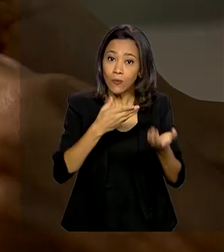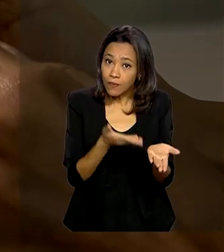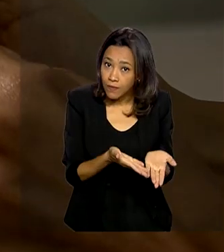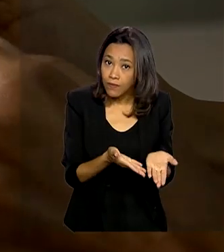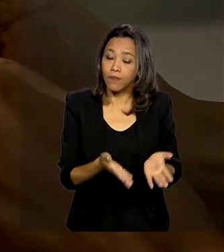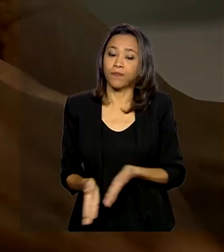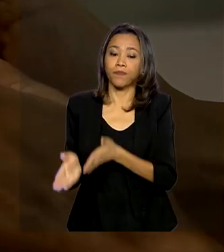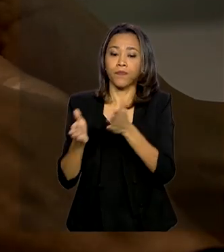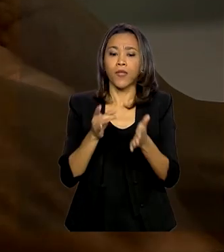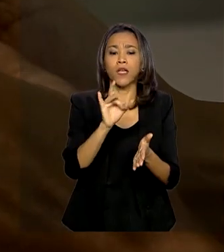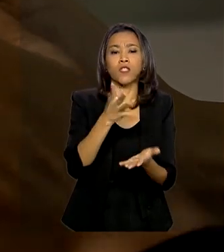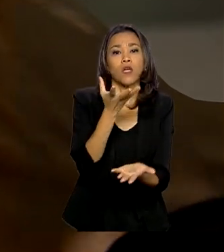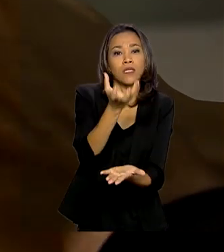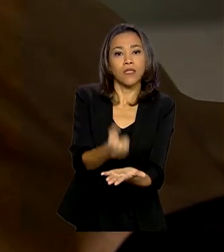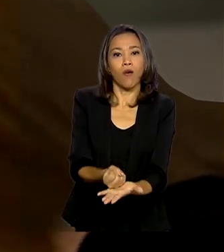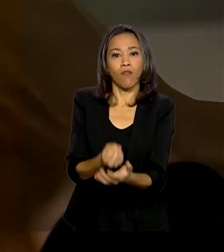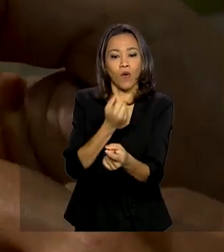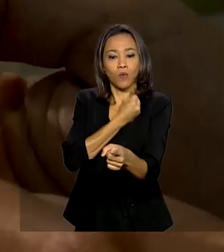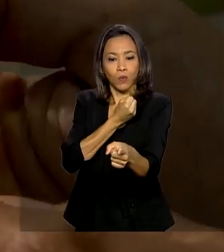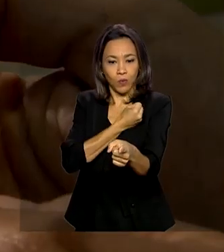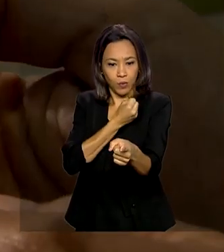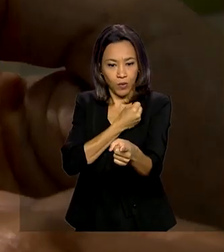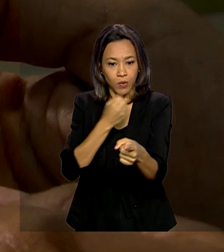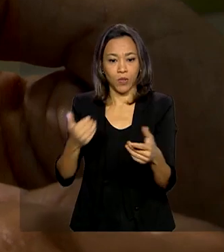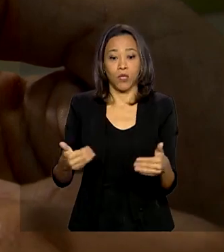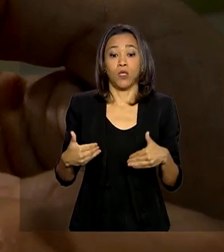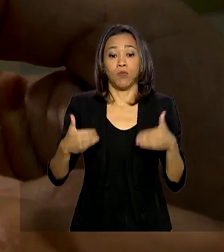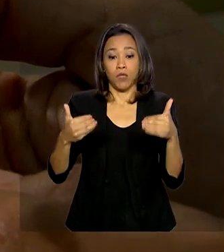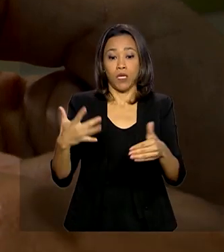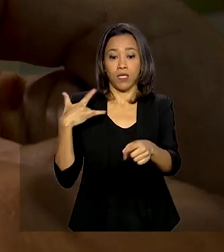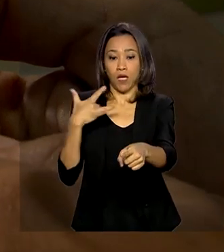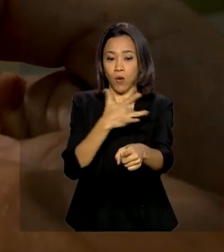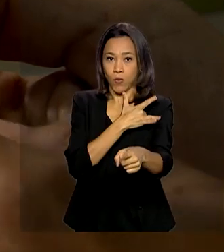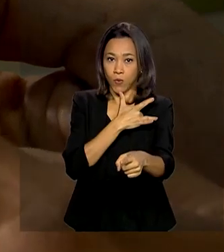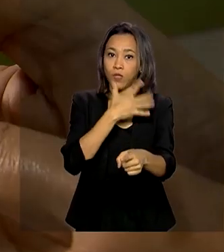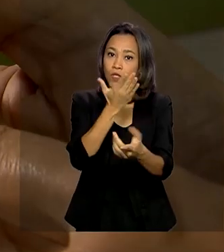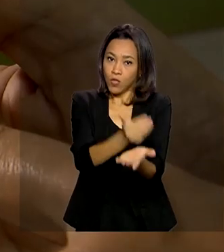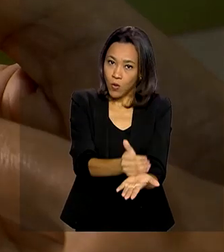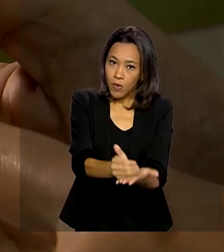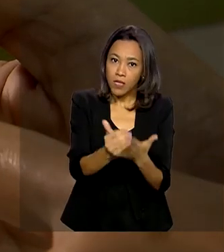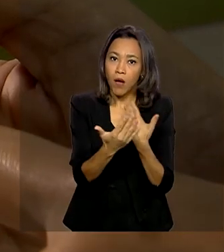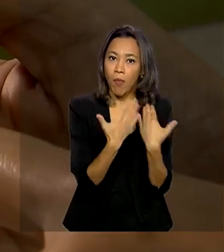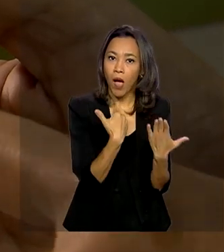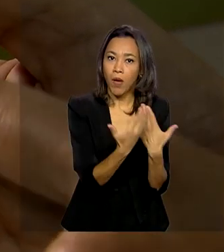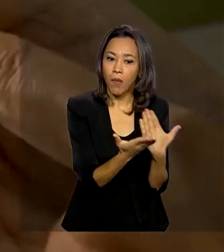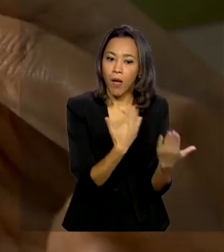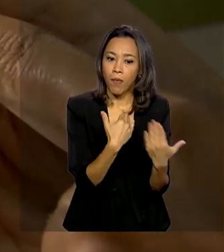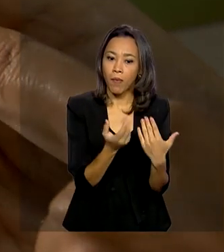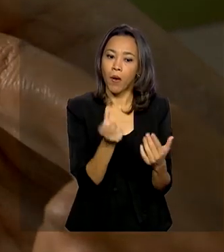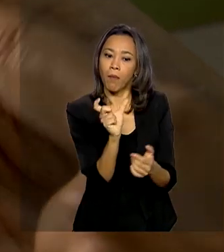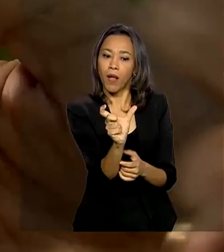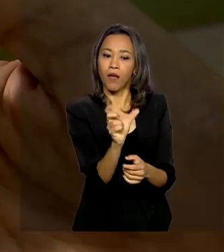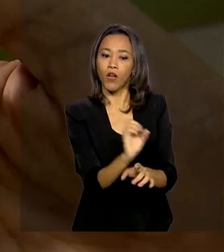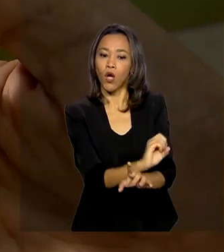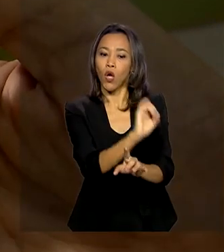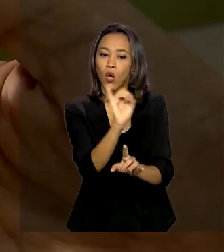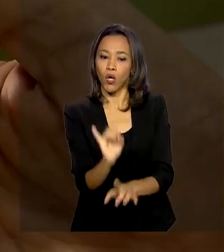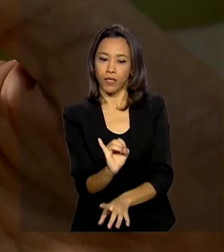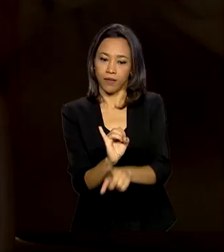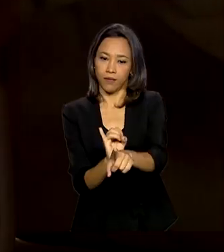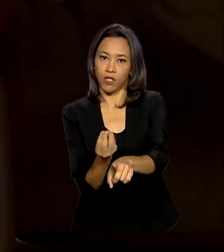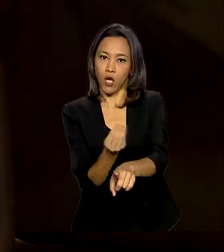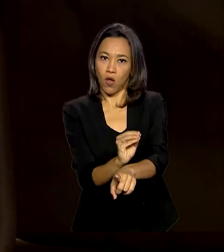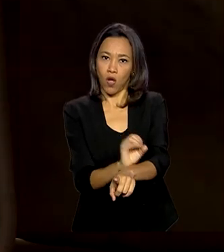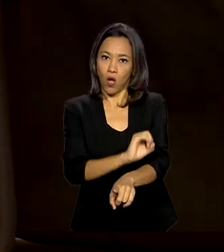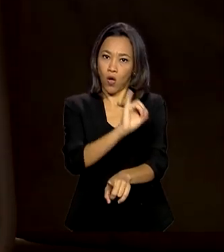Basta salvar o número de WhatsApp do Ministério da Saúde no celular e iniciar uma conversa com a palavra oi. A partir